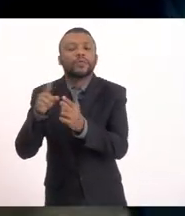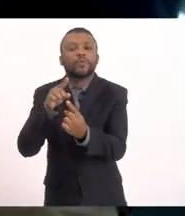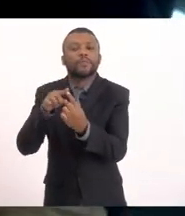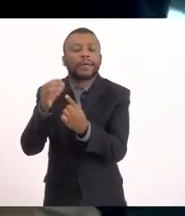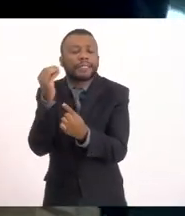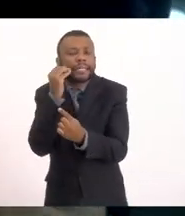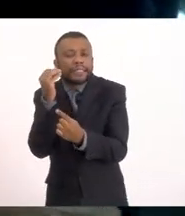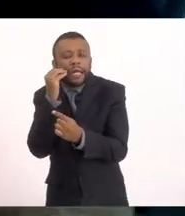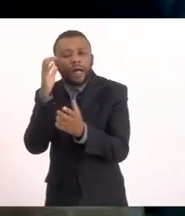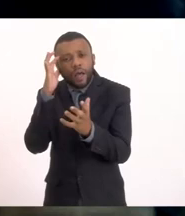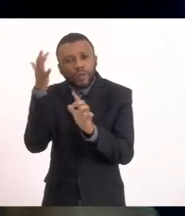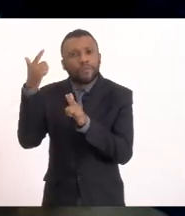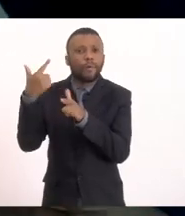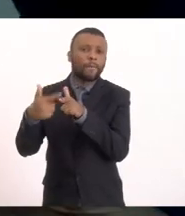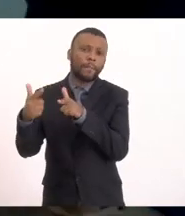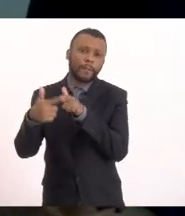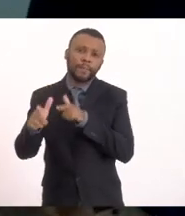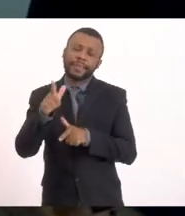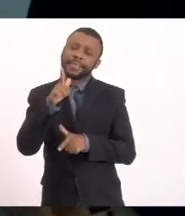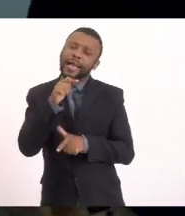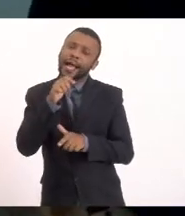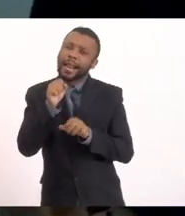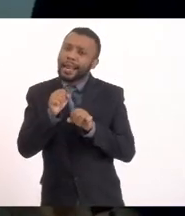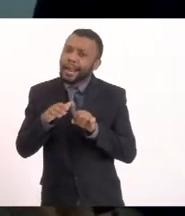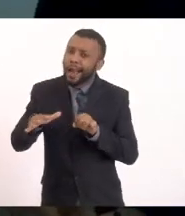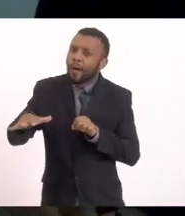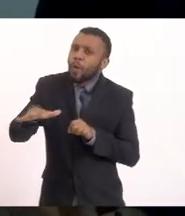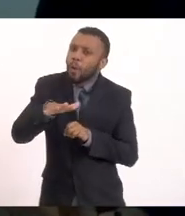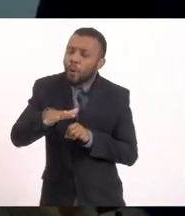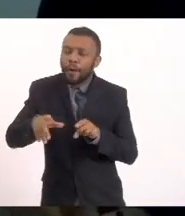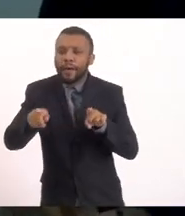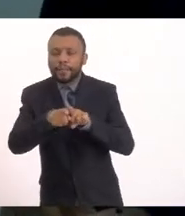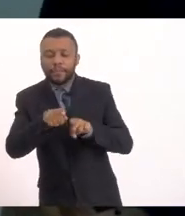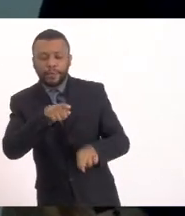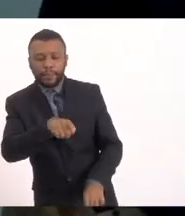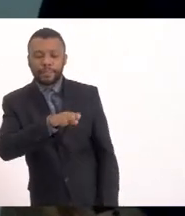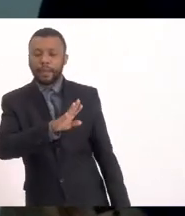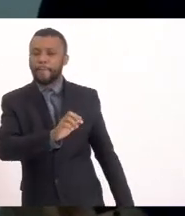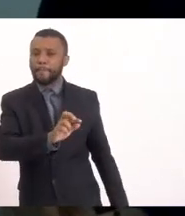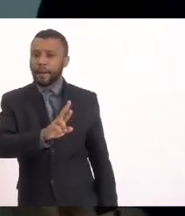da Lagoa Das Lagoas e da Barra Pode passar